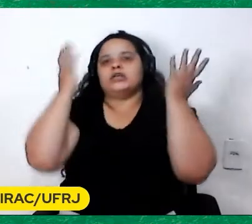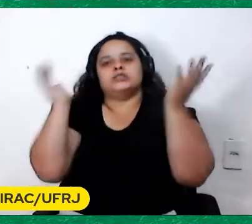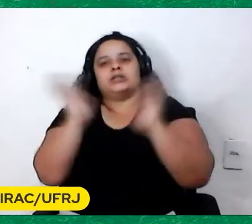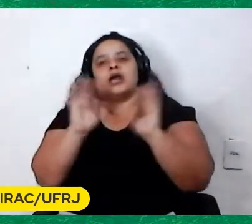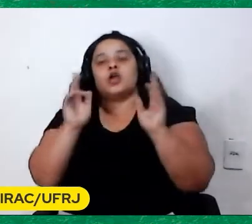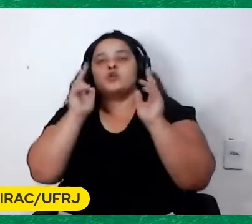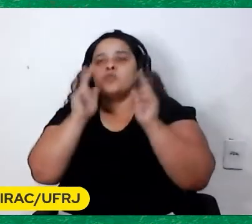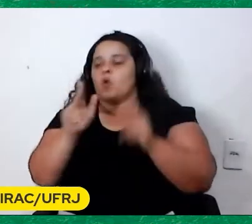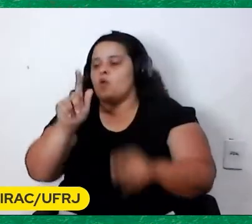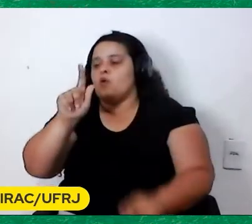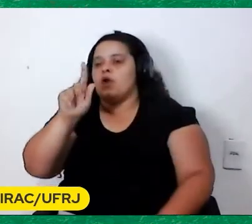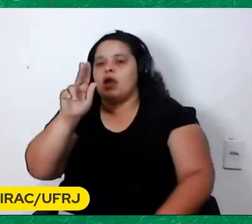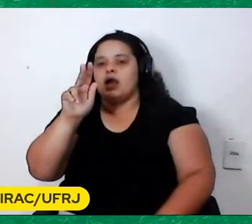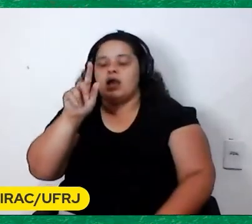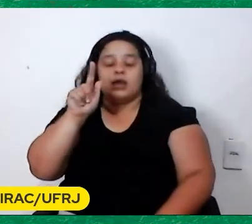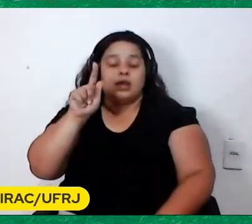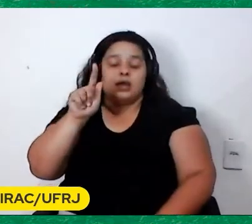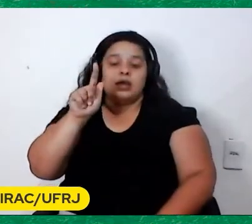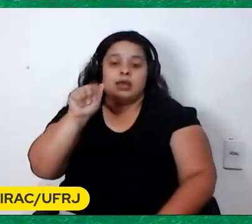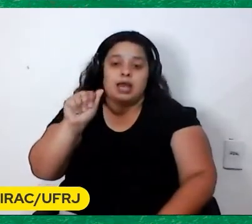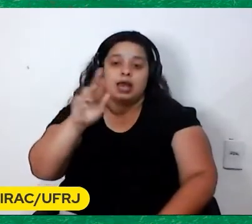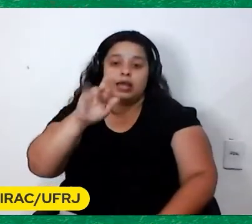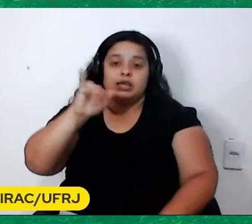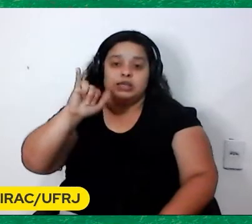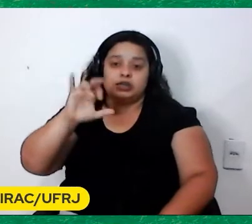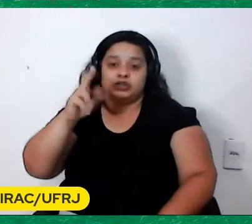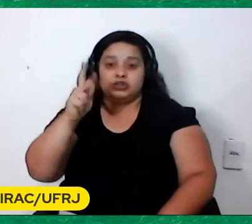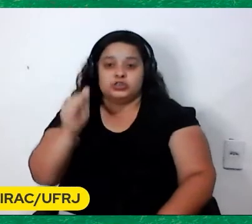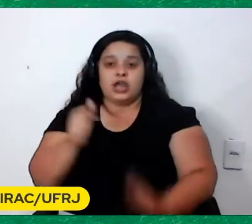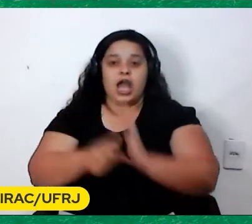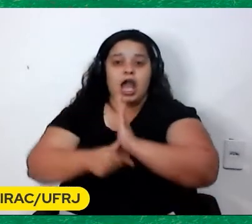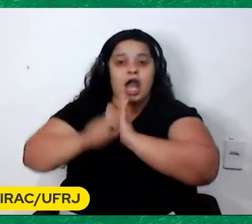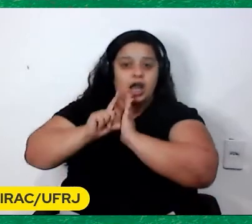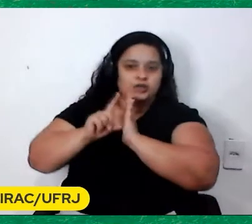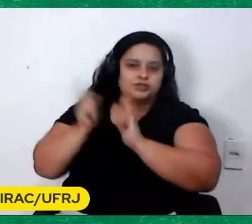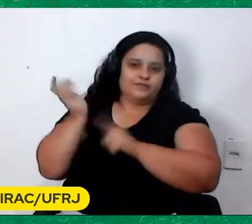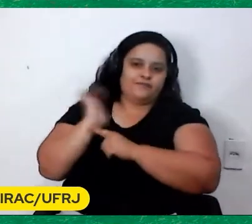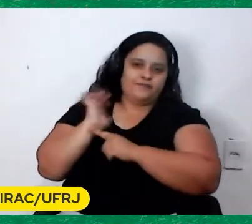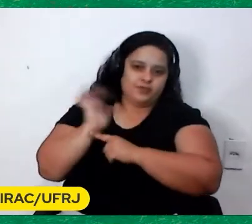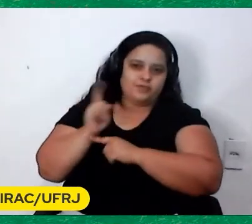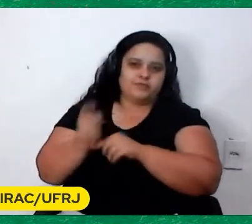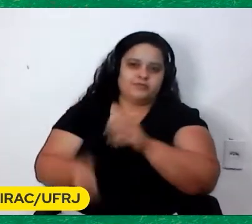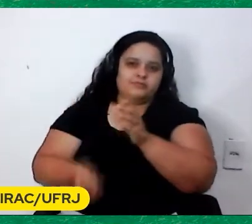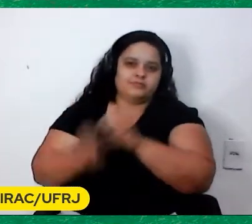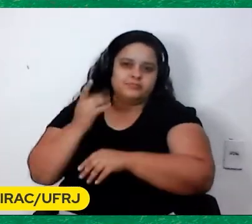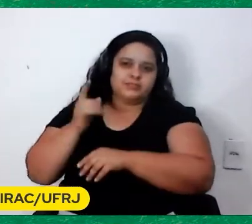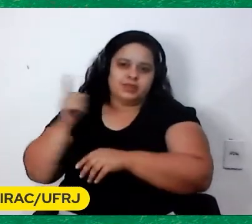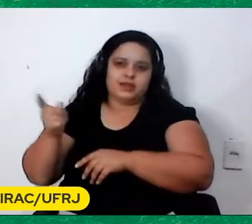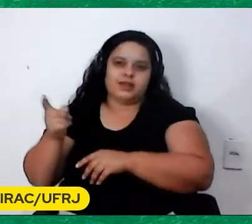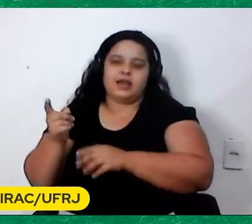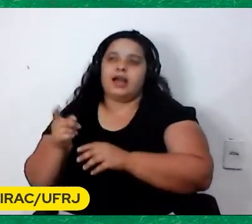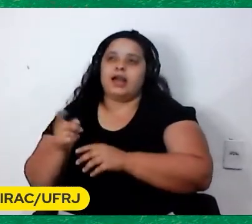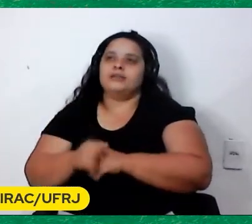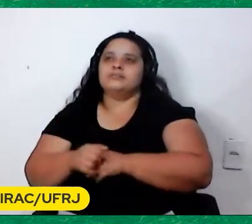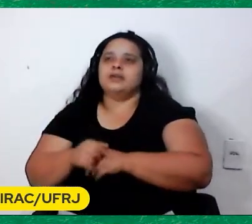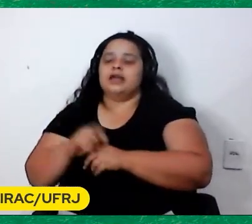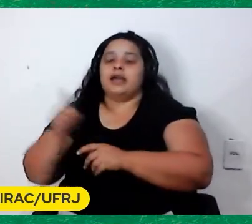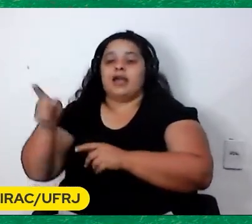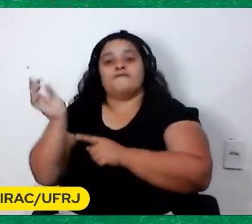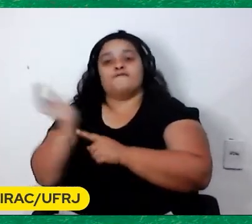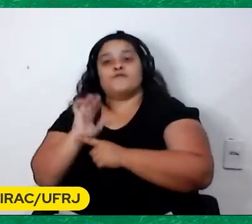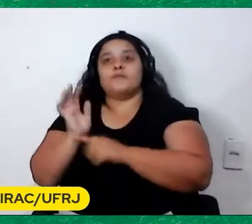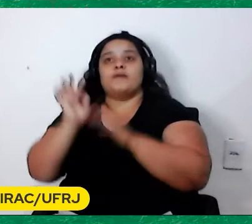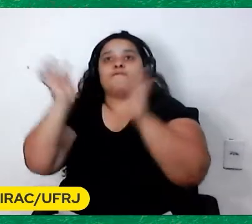Garrincha, Alegria do Povo Que tinha sido lançado um pouco antes E que influenciou de alguma maneira Os subterrâneos Era um filme